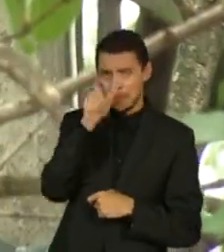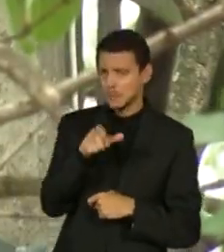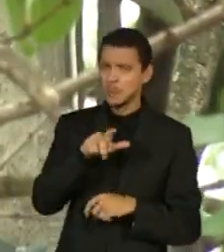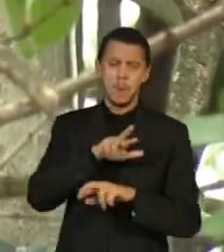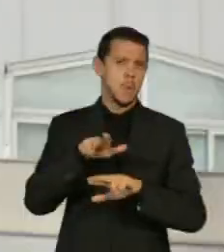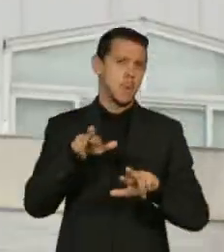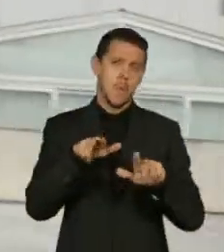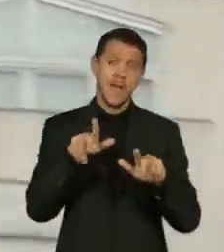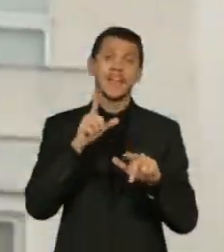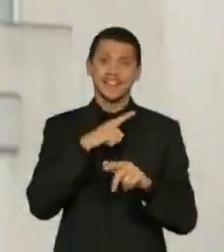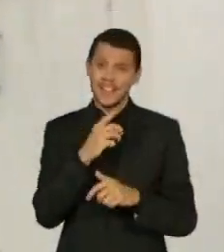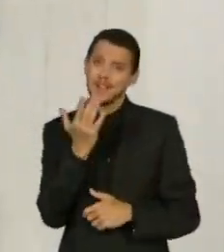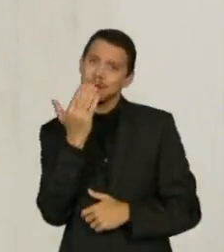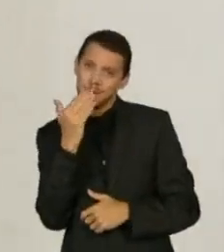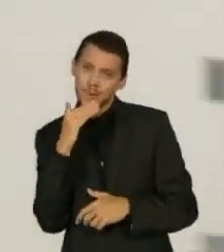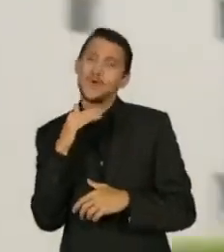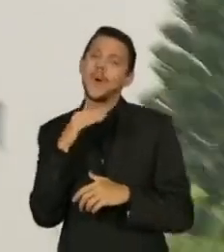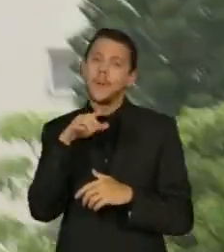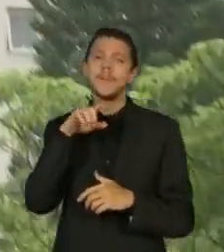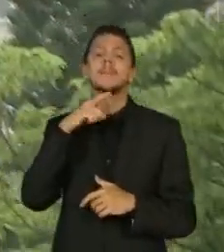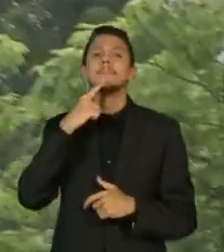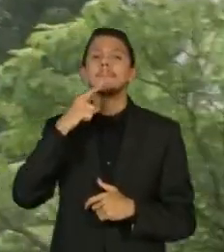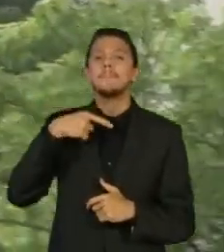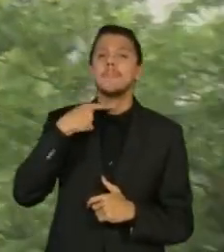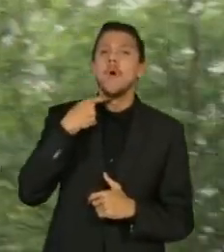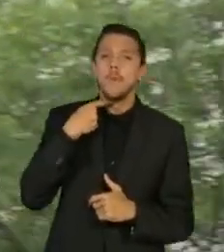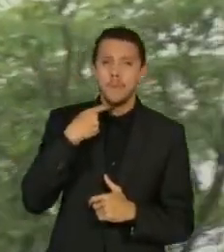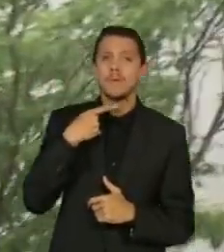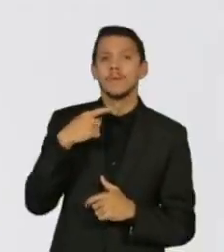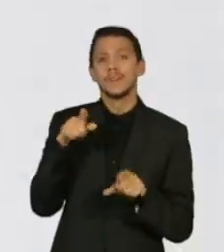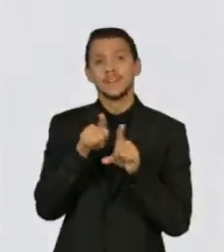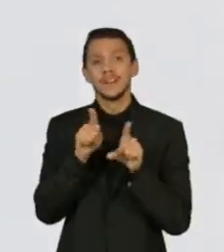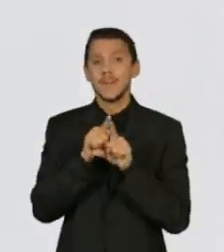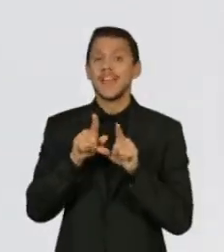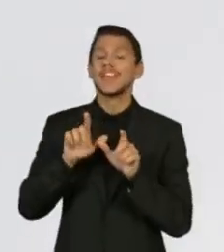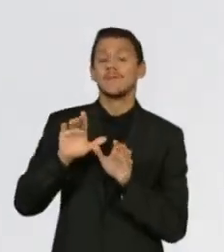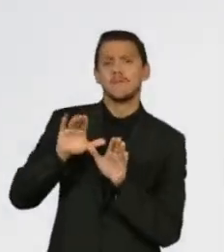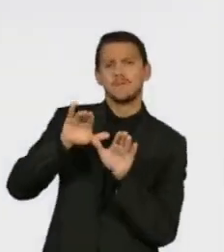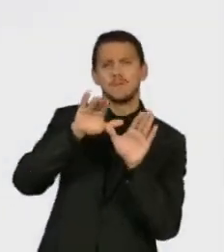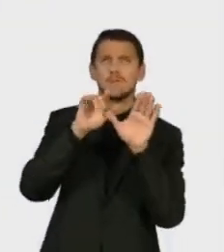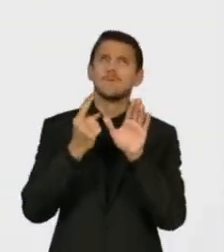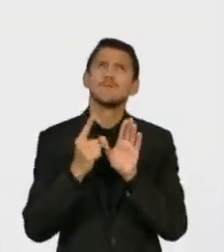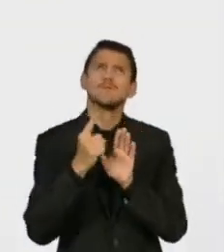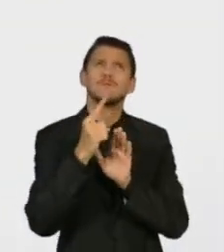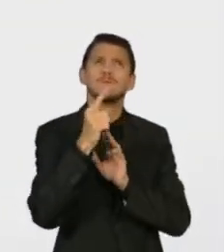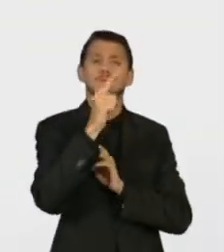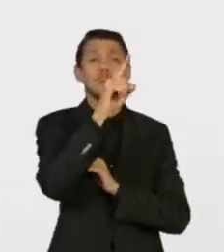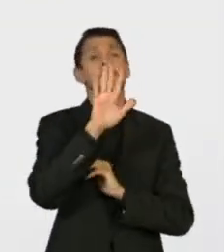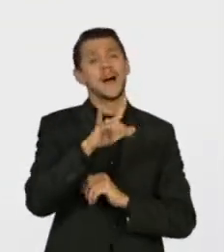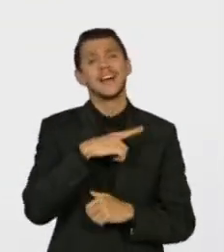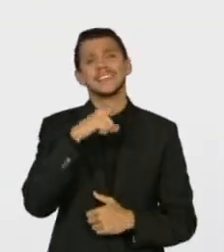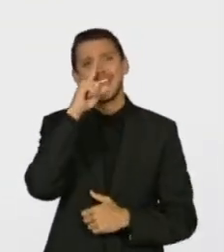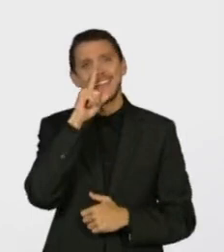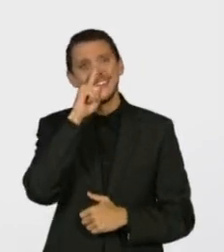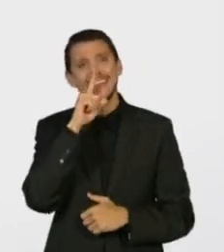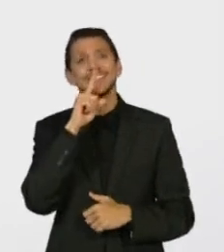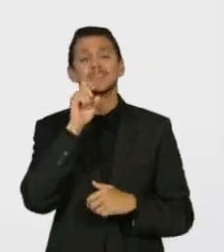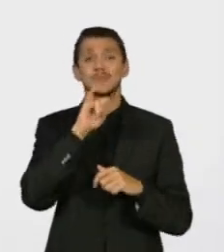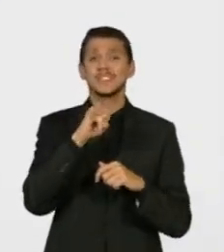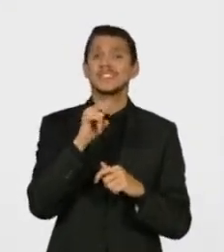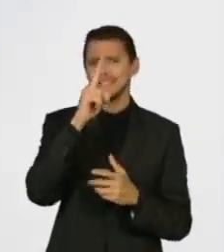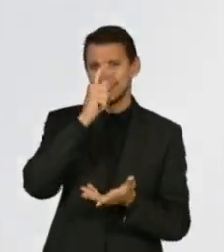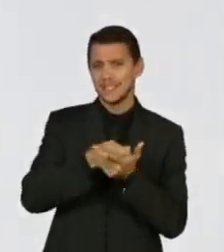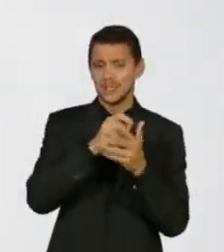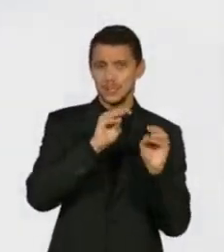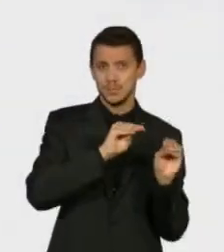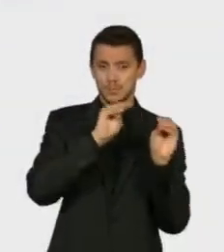de pássaros menores, principalmente pombos, e voam alto. Mas correm riscos quando decidem migrar para